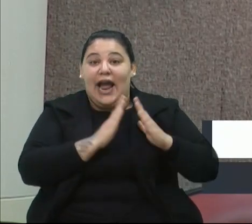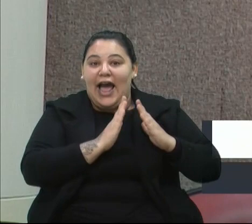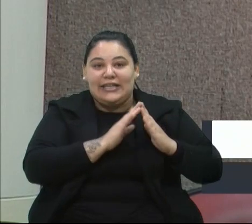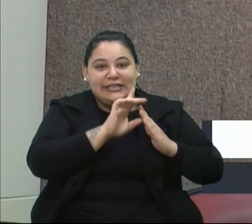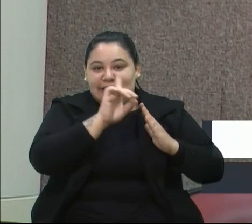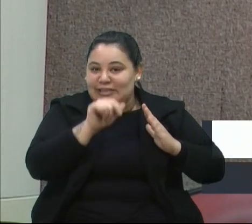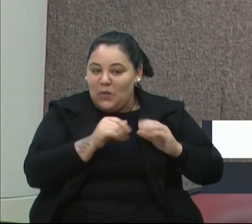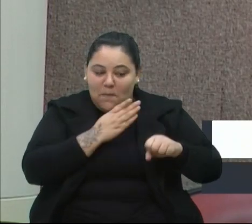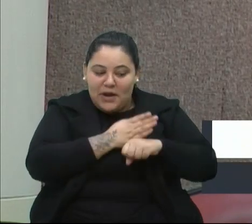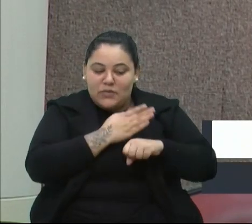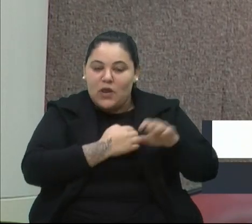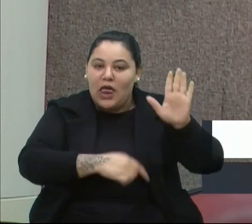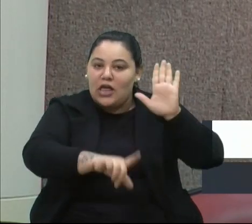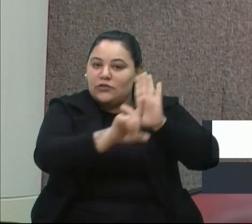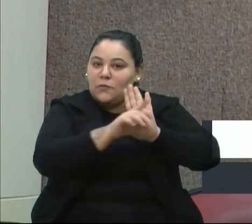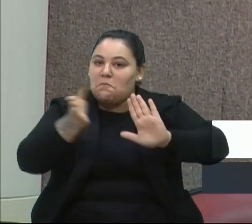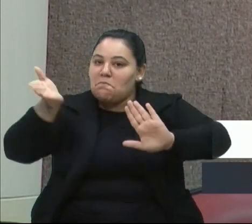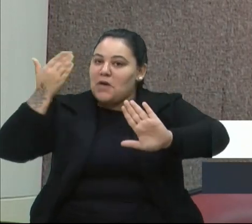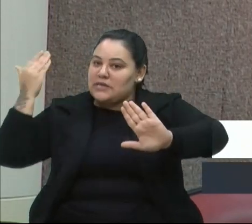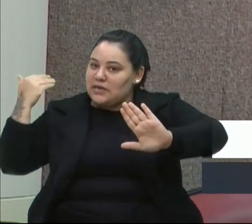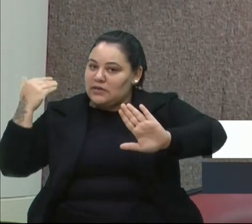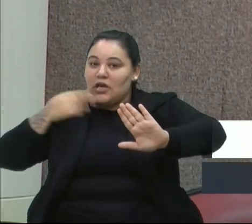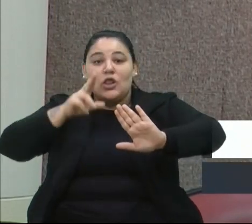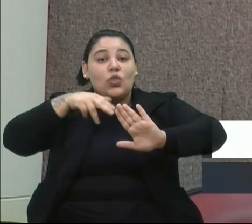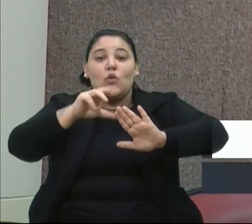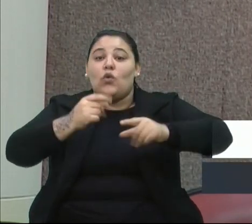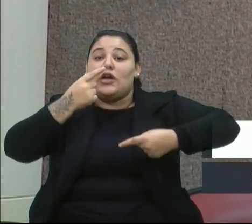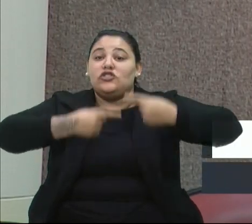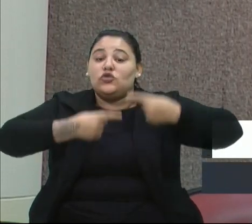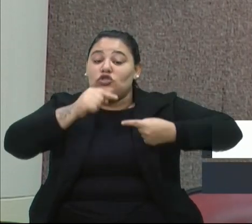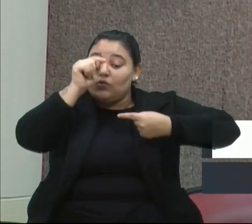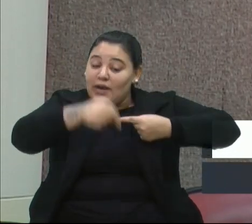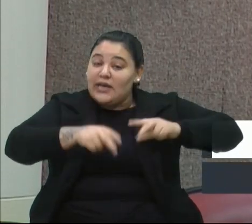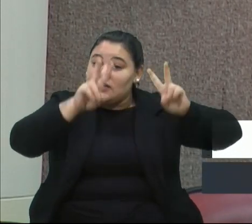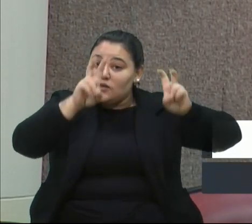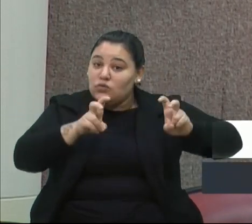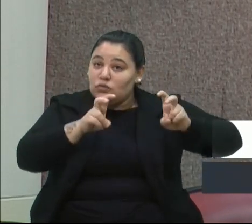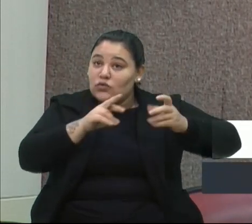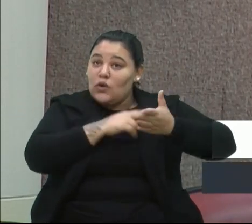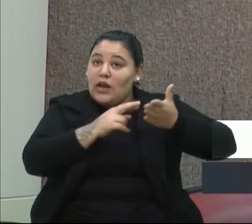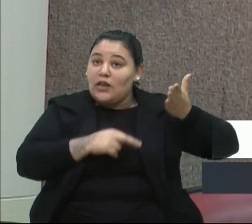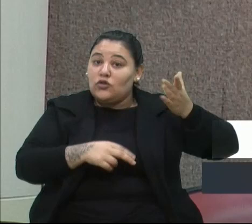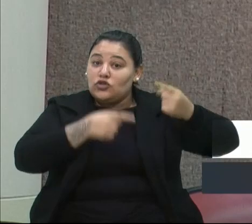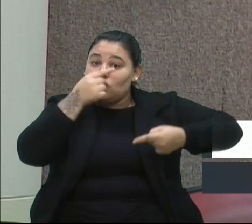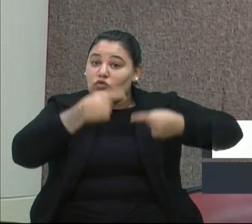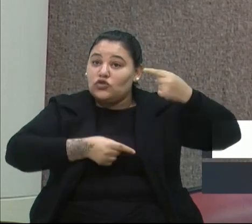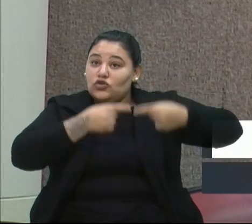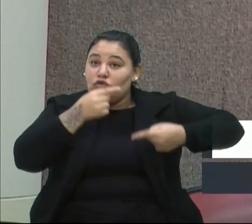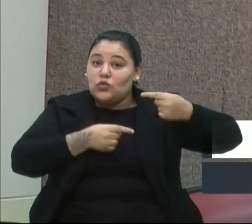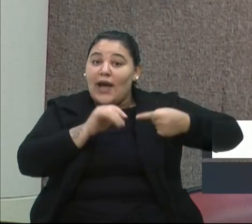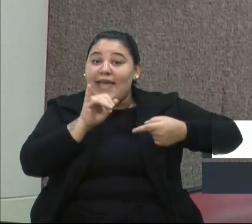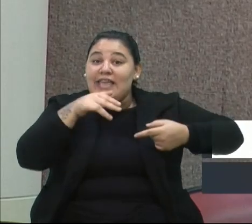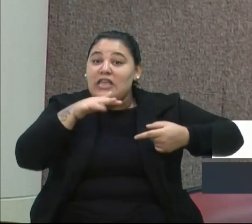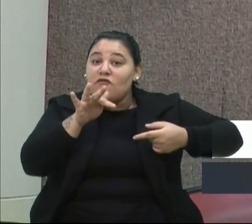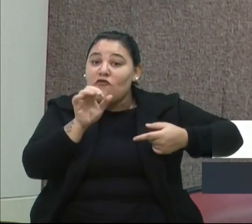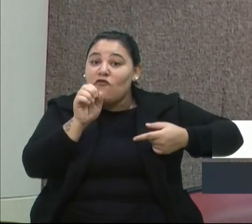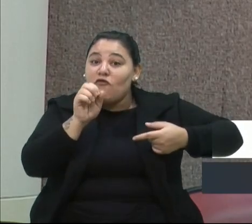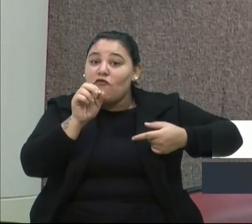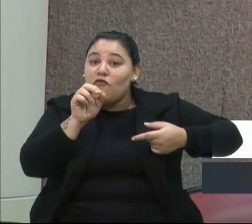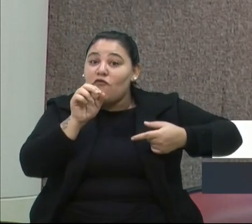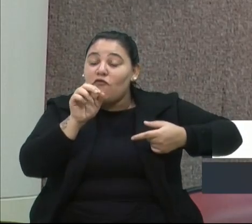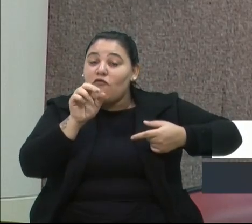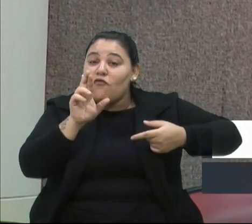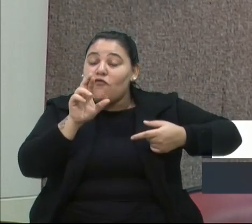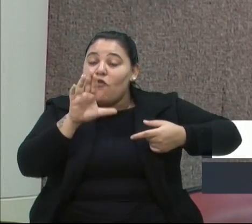estava na legislatura passada e nunca discutiu o atual tema. O relatório discutido é informal, nunca foi